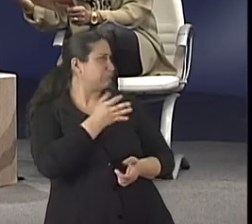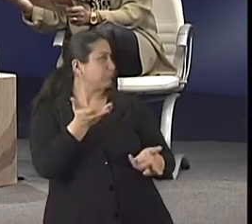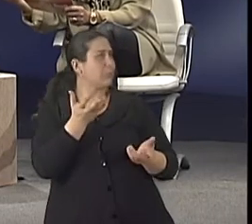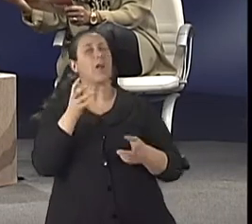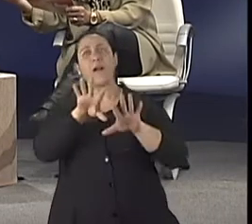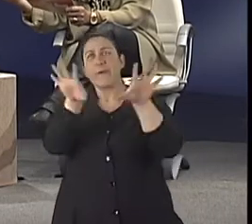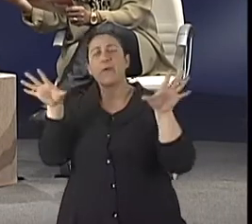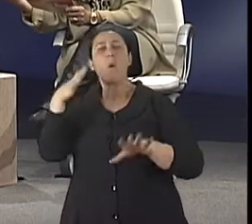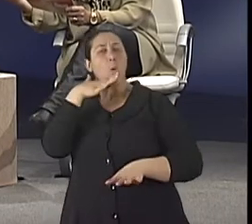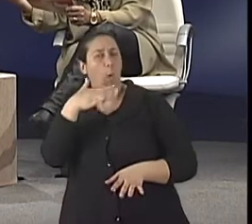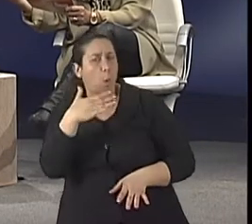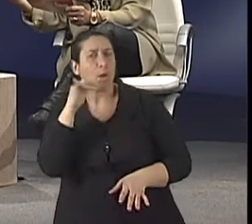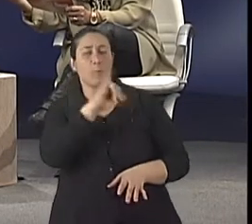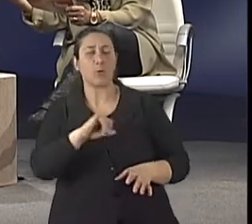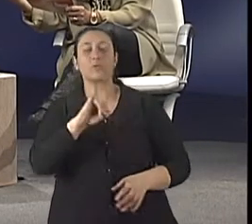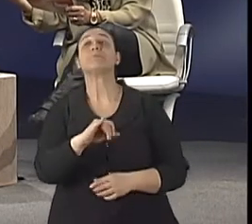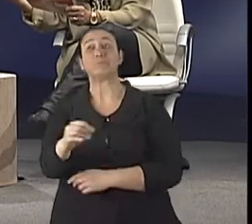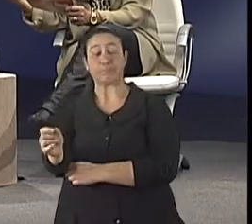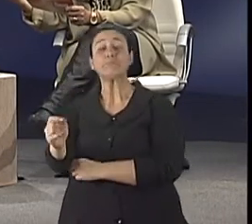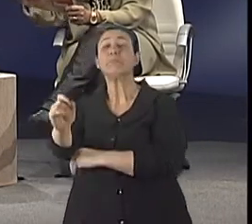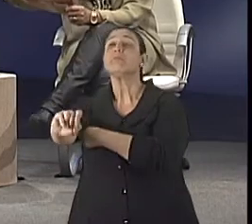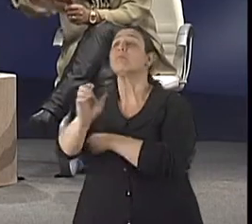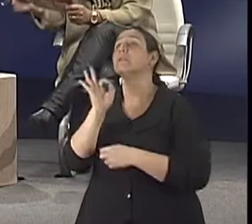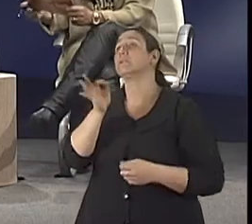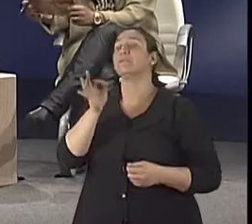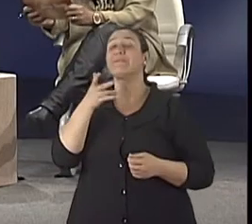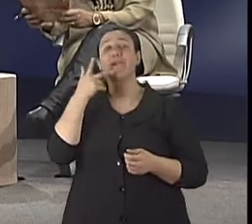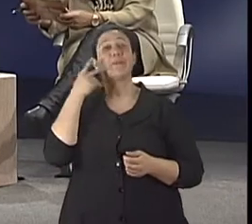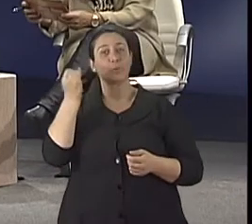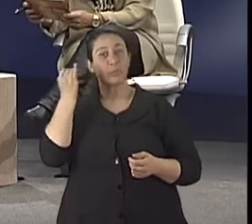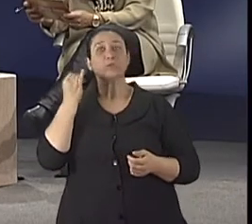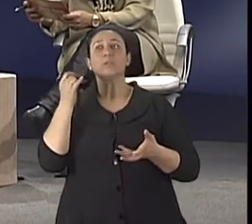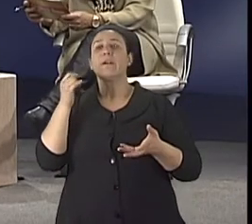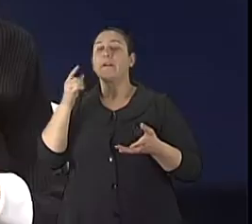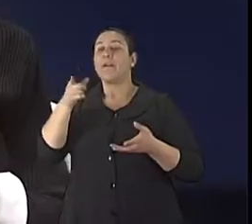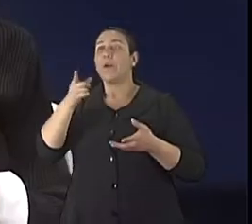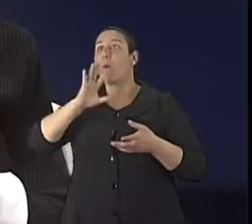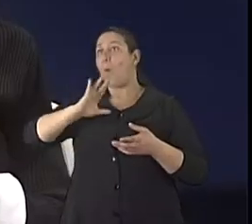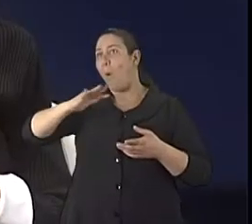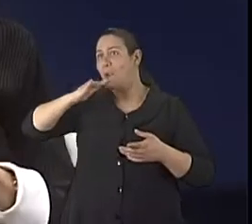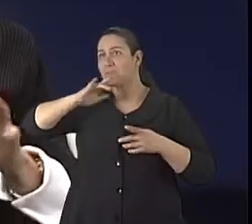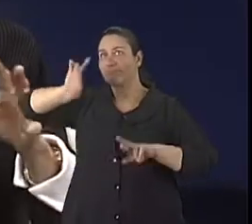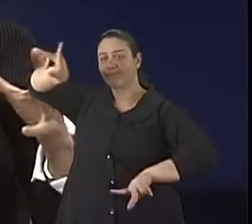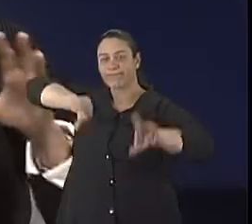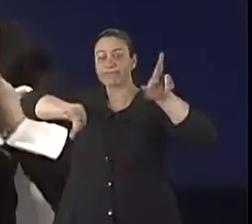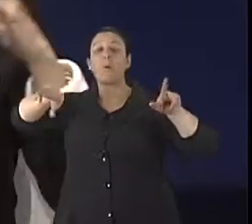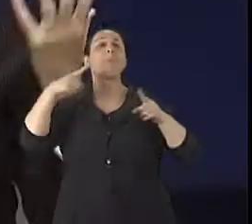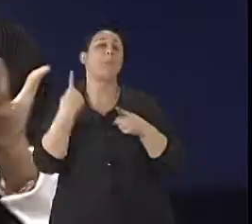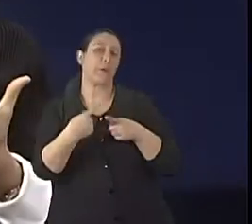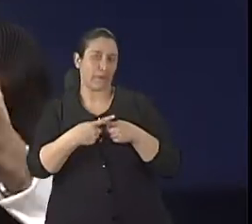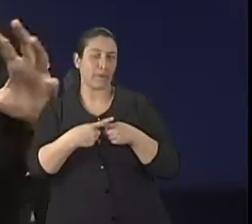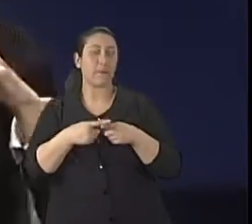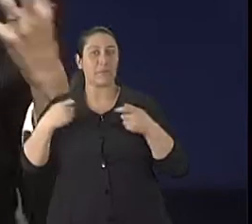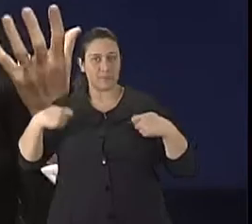cores são fundamentais, né, Daniela? São. O contraste de cores é importante. É isso que eu queria que tu falasse um pouquinho. O contraste de cores é muito importante, porque, na verdade, tu